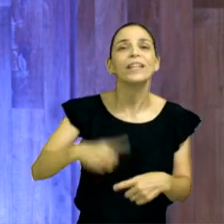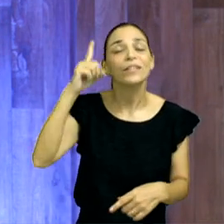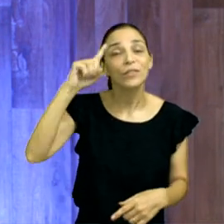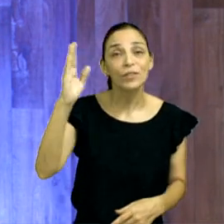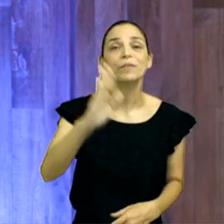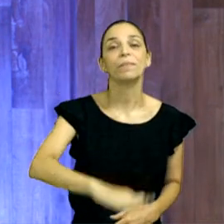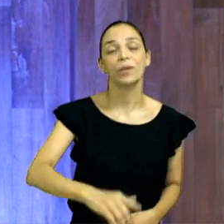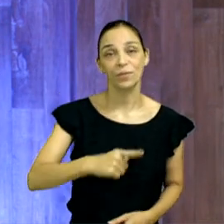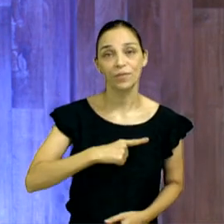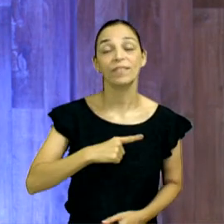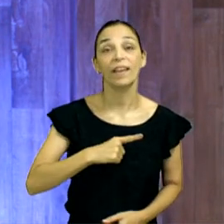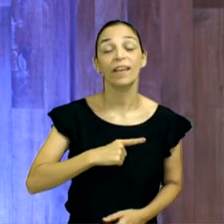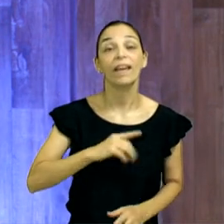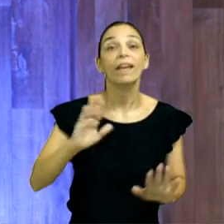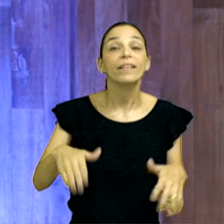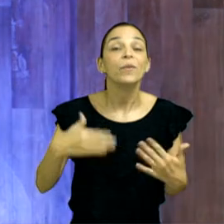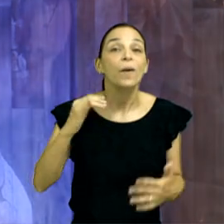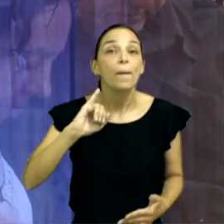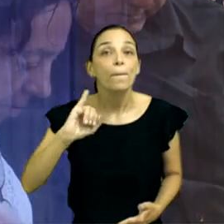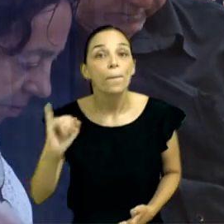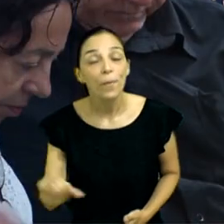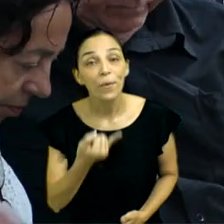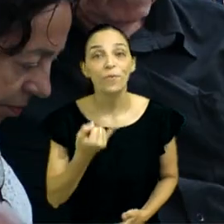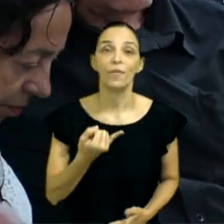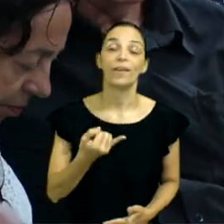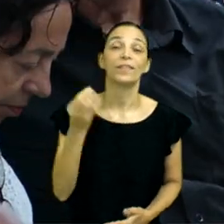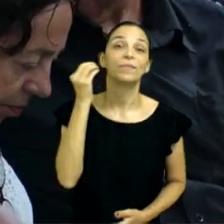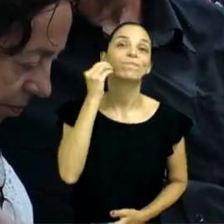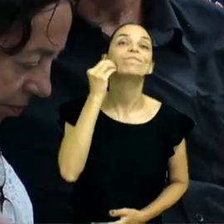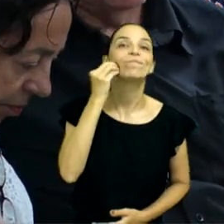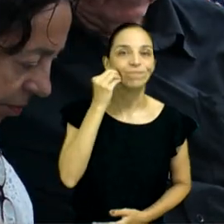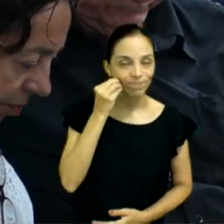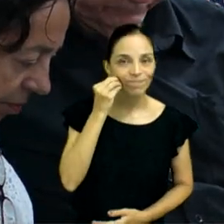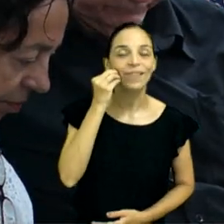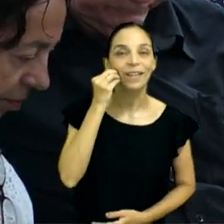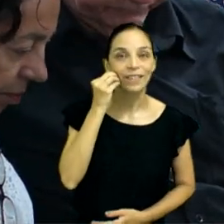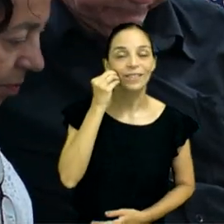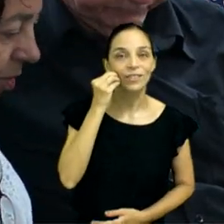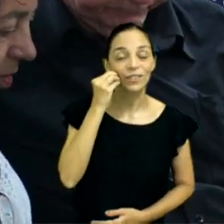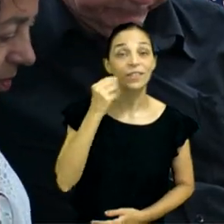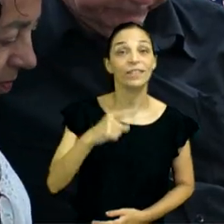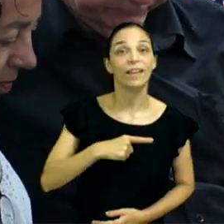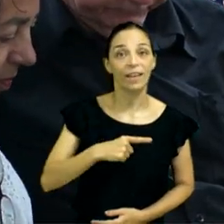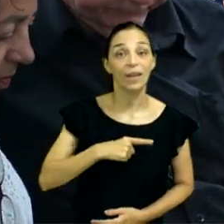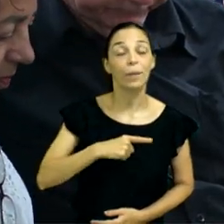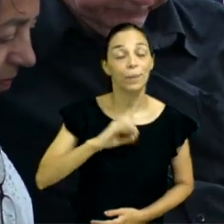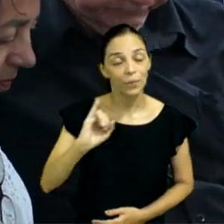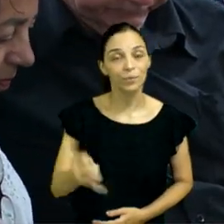isso, aproveitem bem as oportunidades que vocês têm.